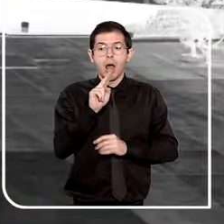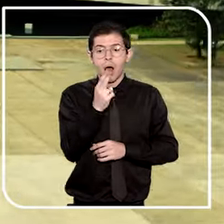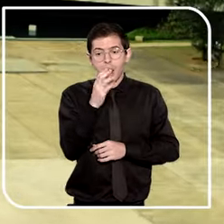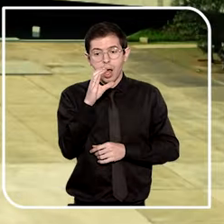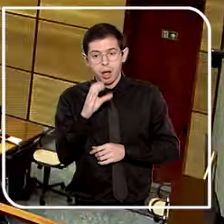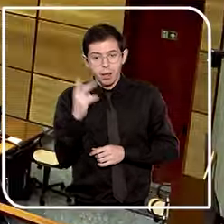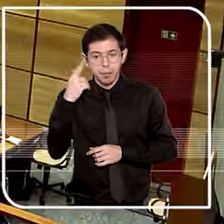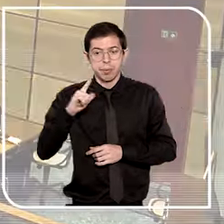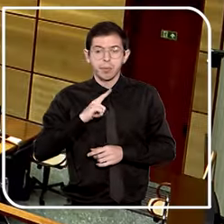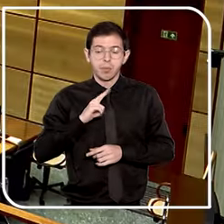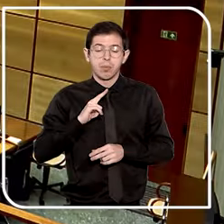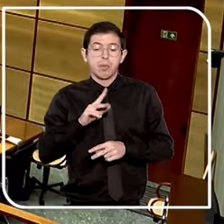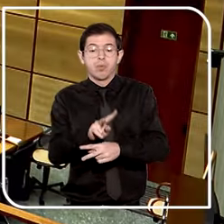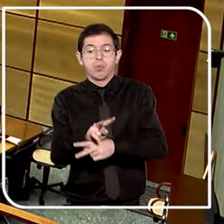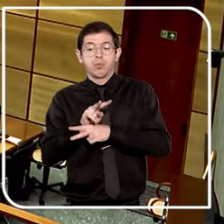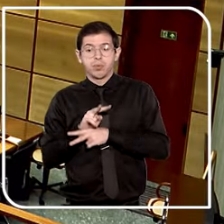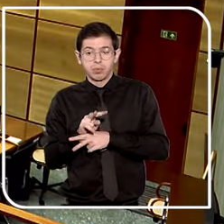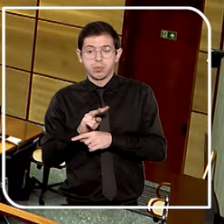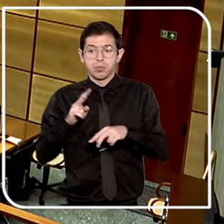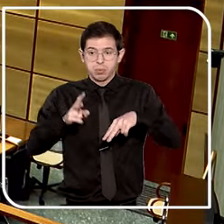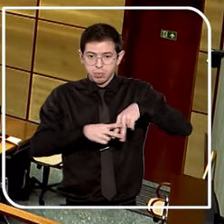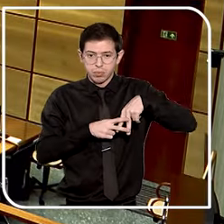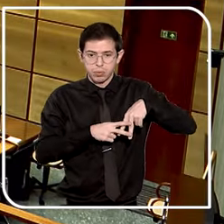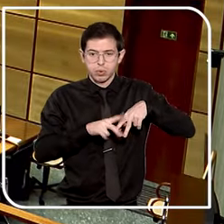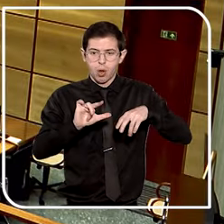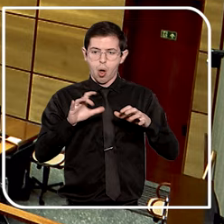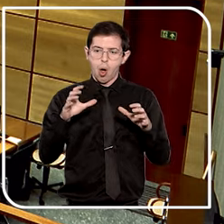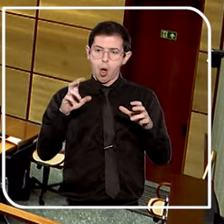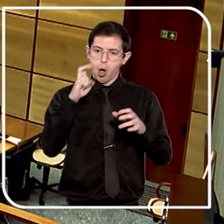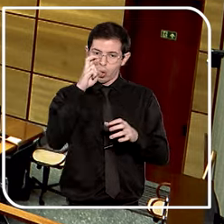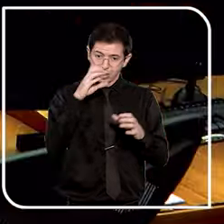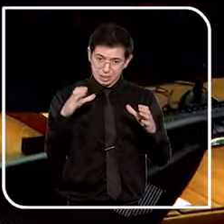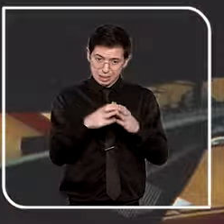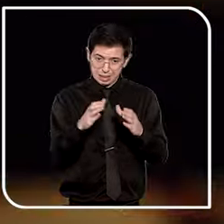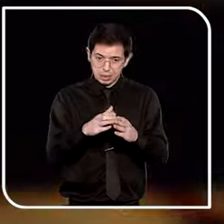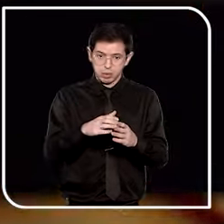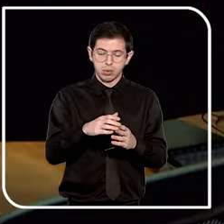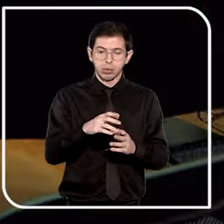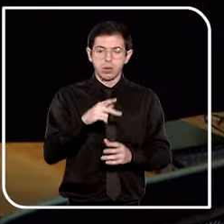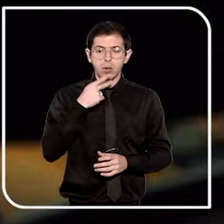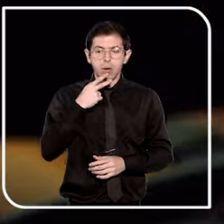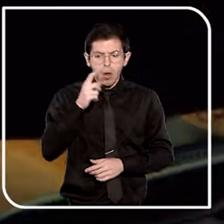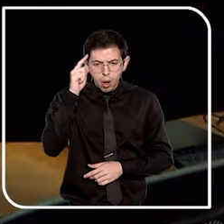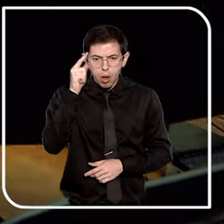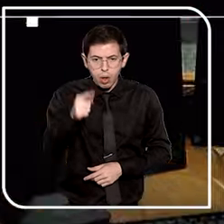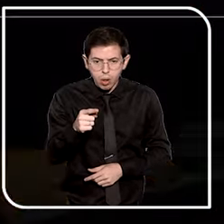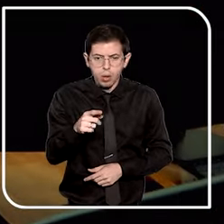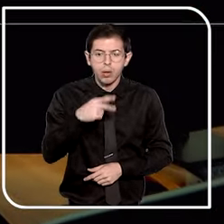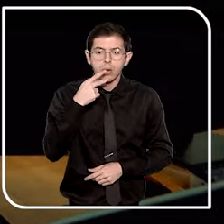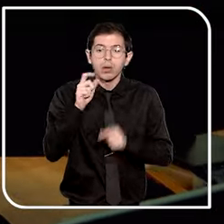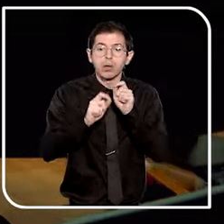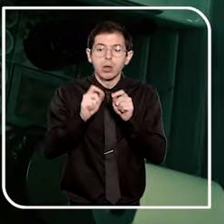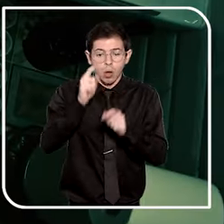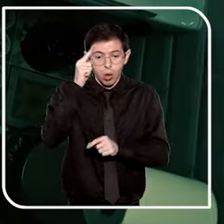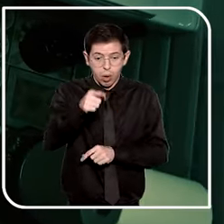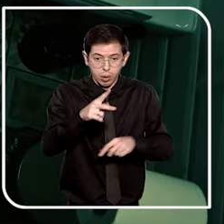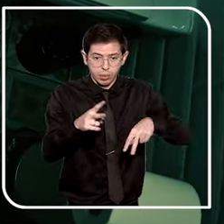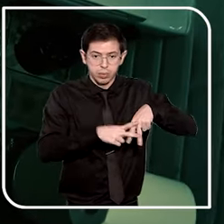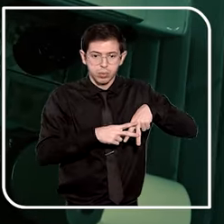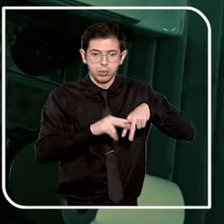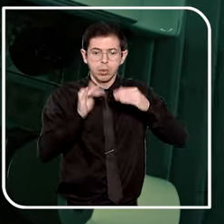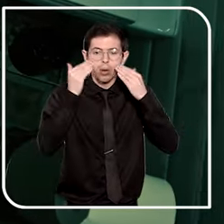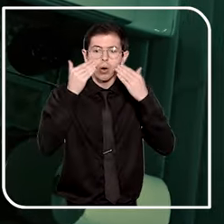prisão preventiva. A quinta turma negou-lhe provimento, pontuando que a ordem prisional evidenciou que o